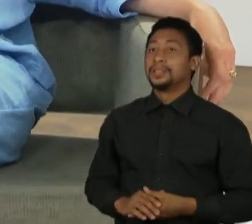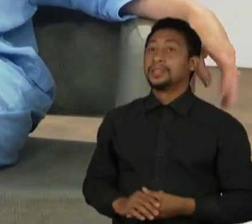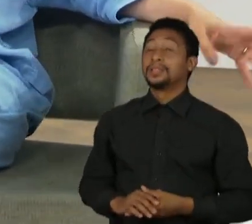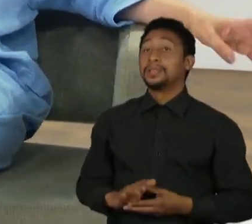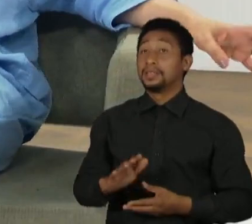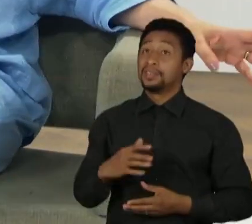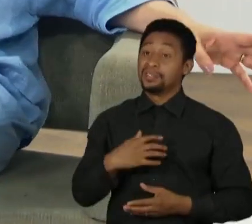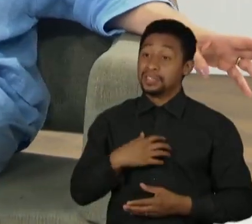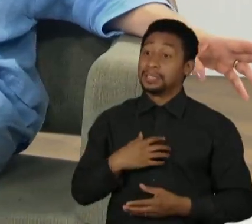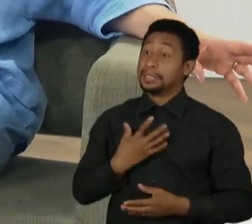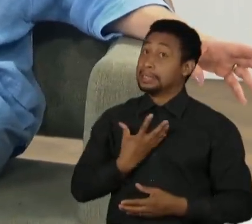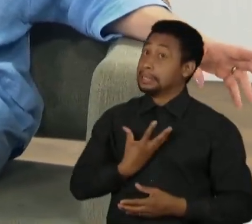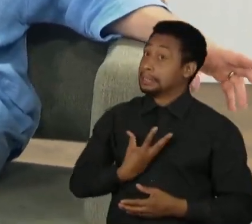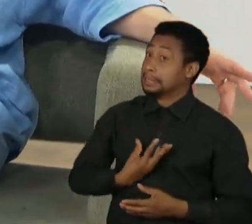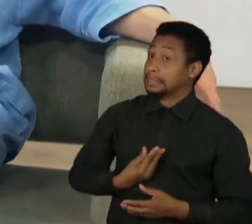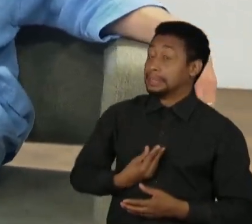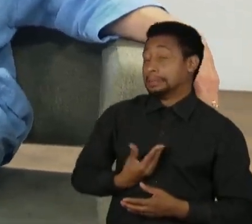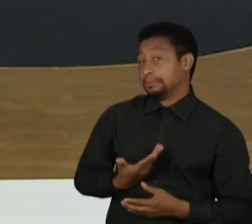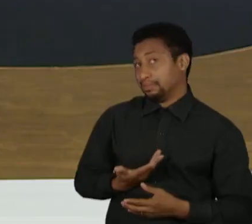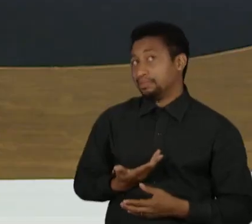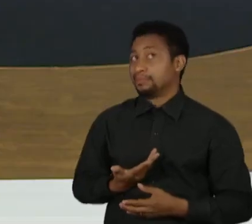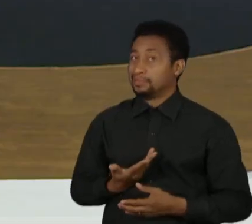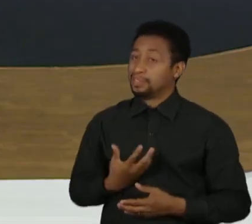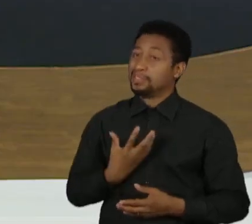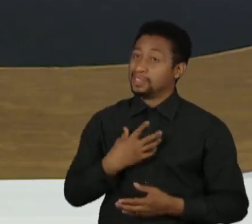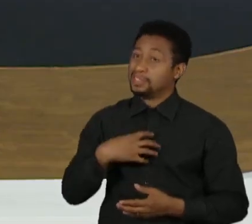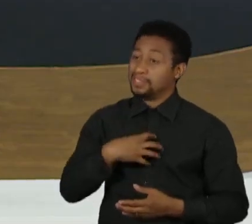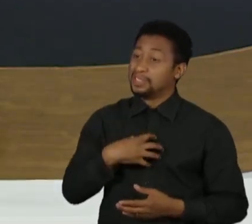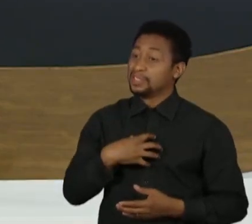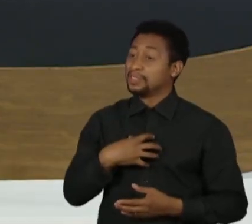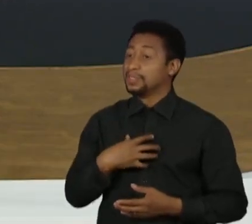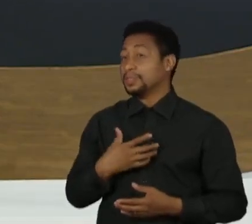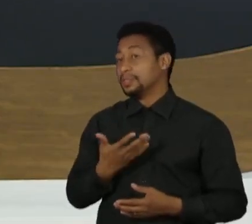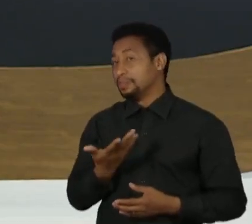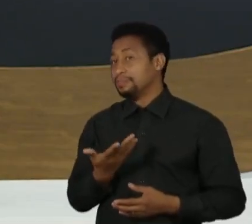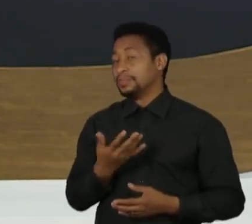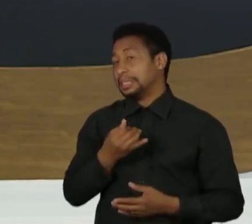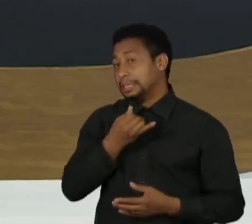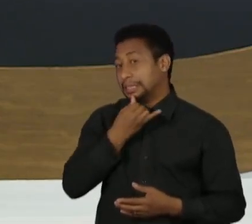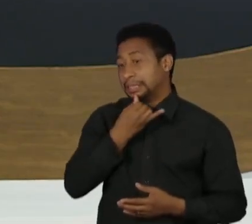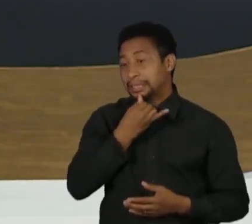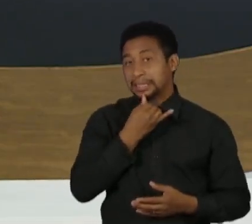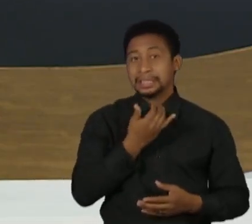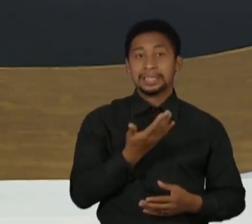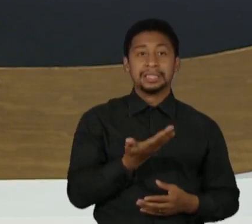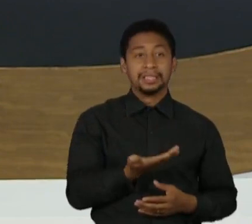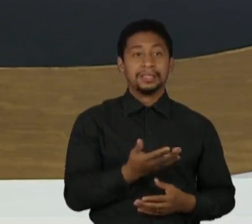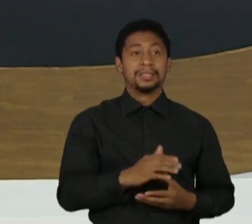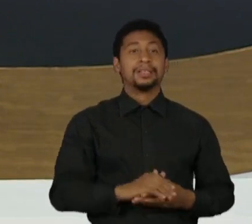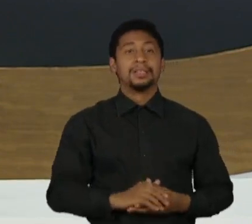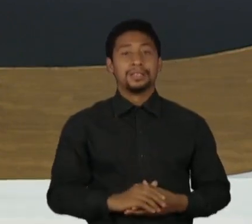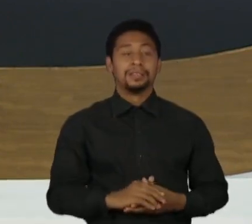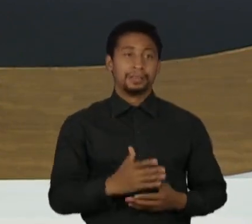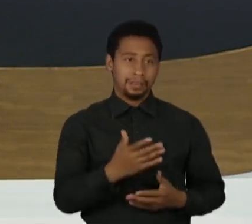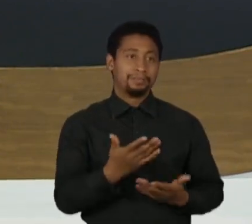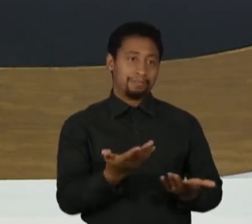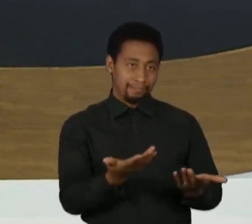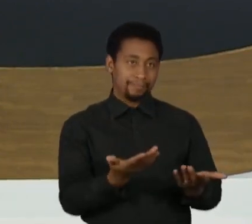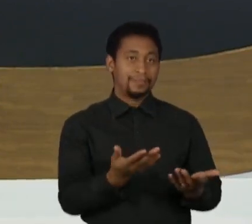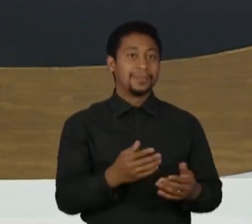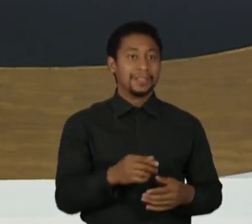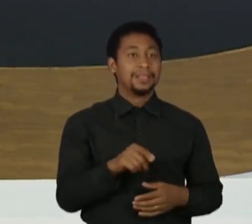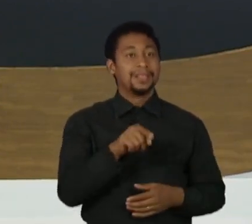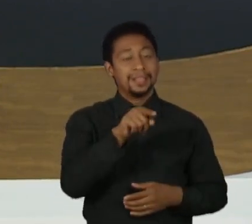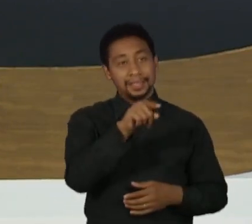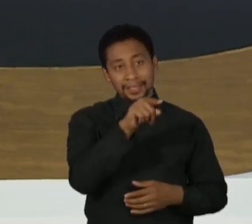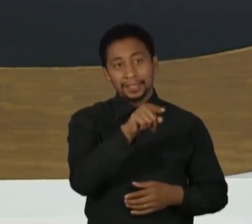Fico chateada, mas encaro numa boa. Eles têm essa característica altamente instagramável e tatuável, mas ao mesmo tempo eles são isso tudo